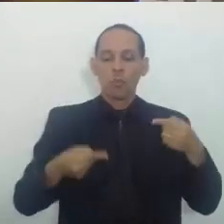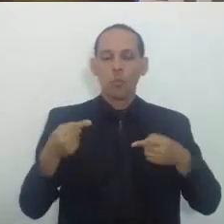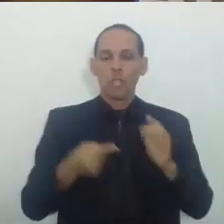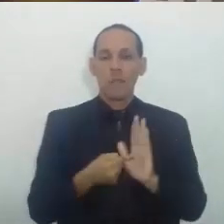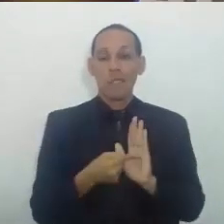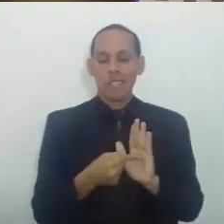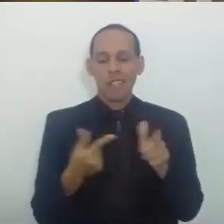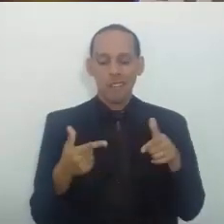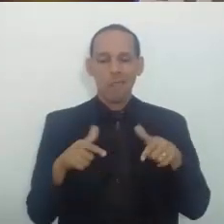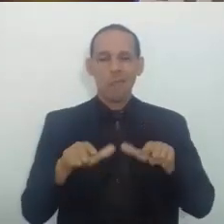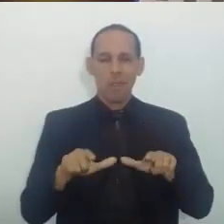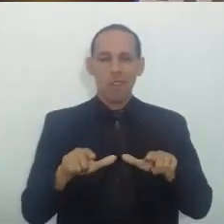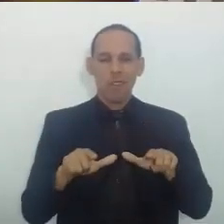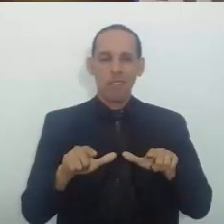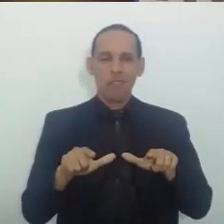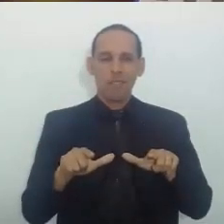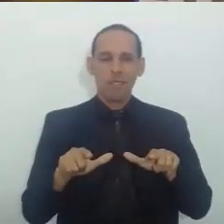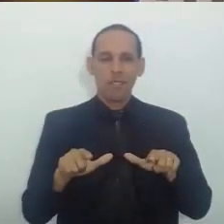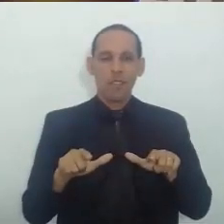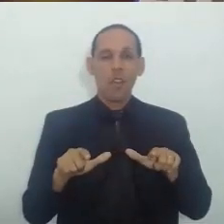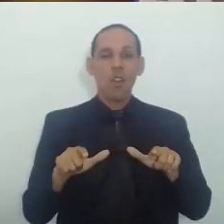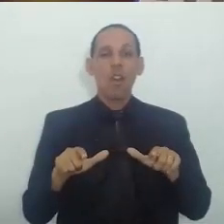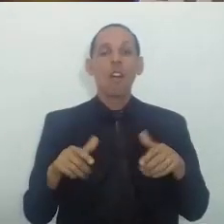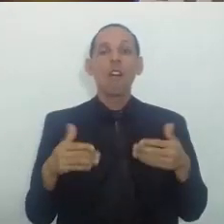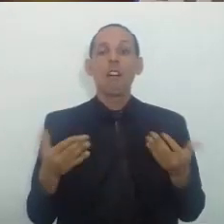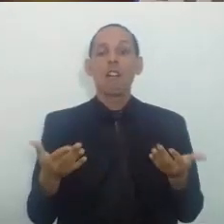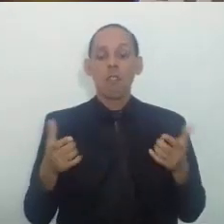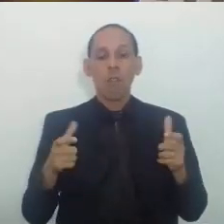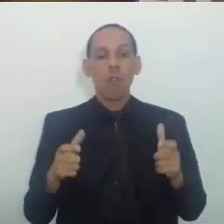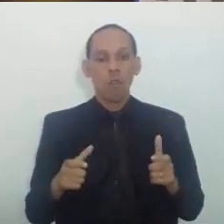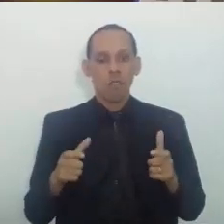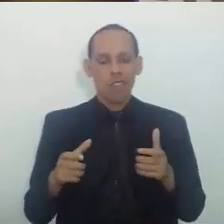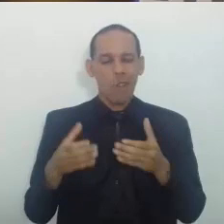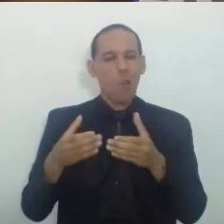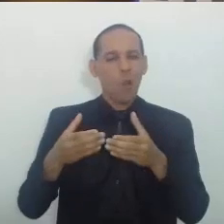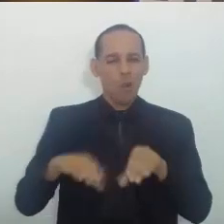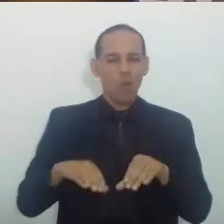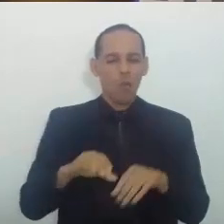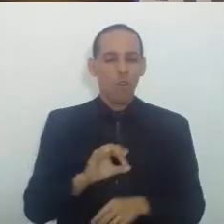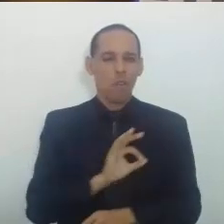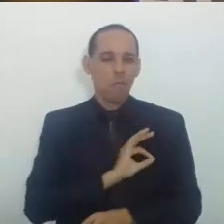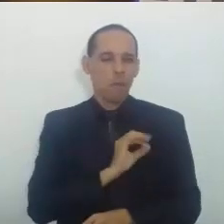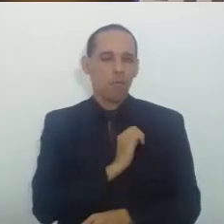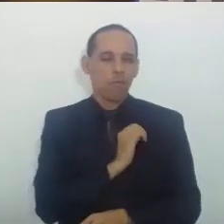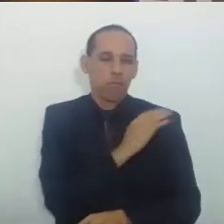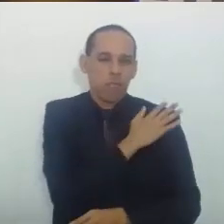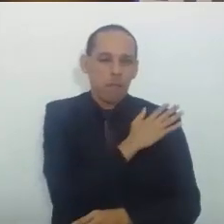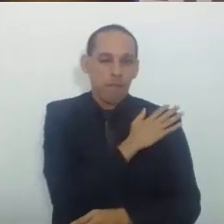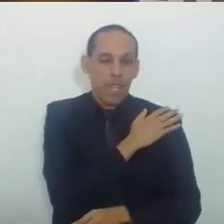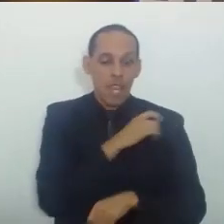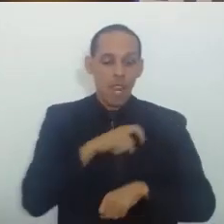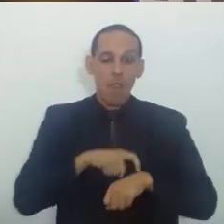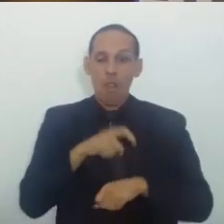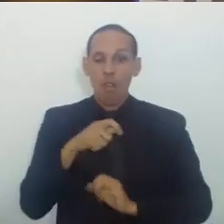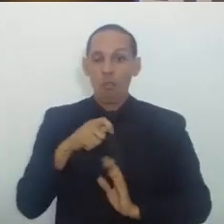diploma No concurso da Polícia Militar do Estado Se no momento Da inscrição